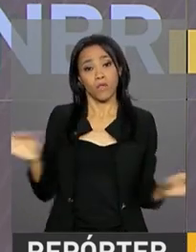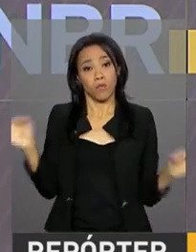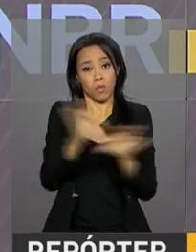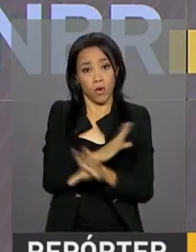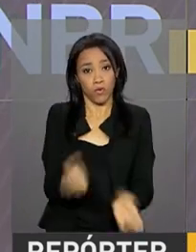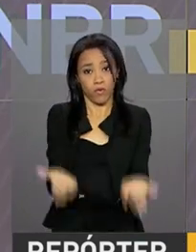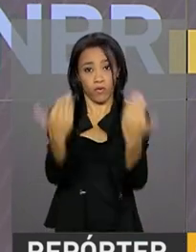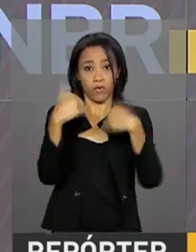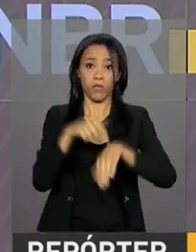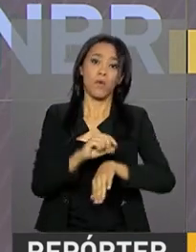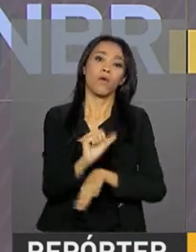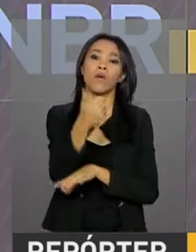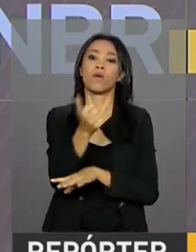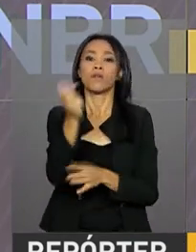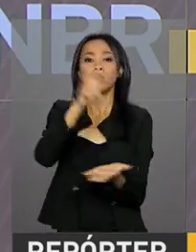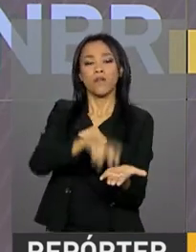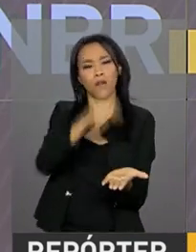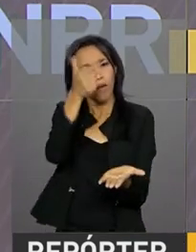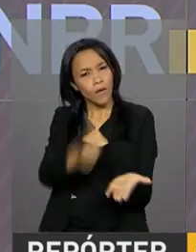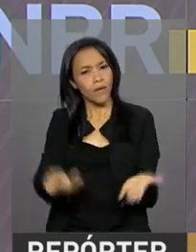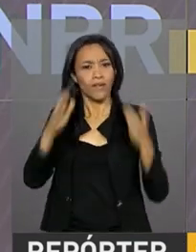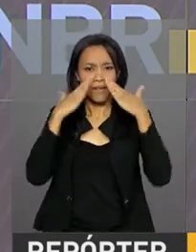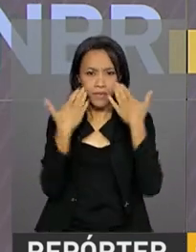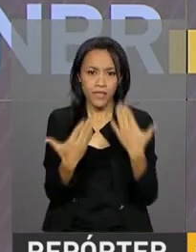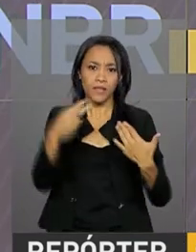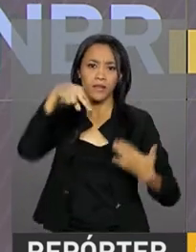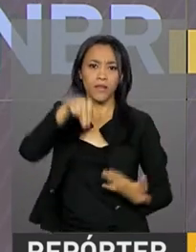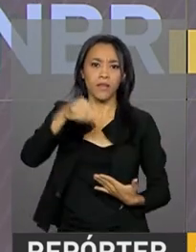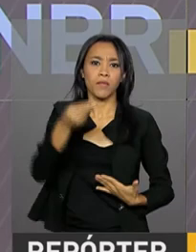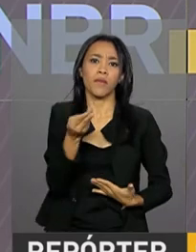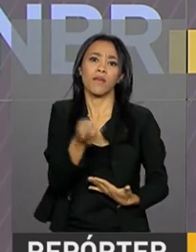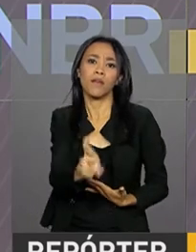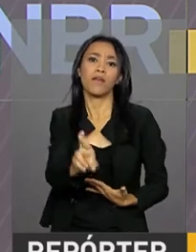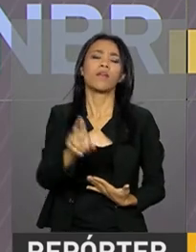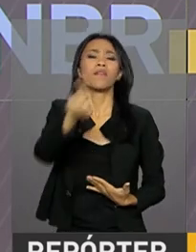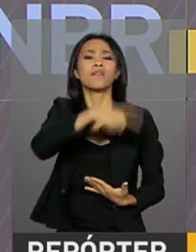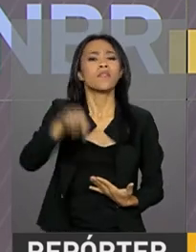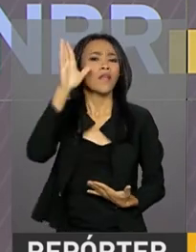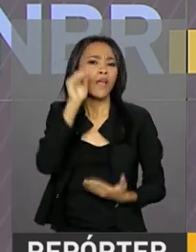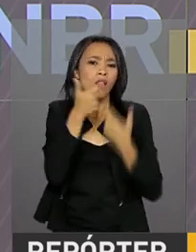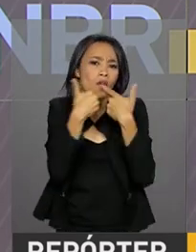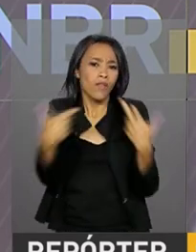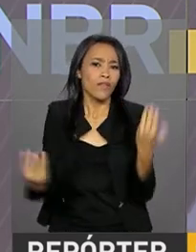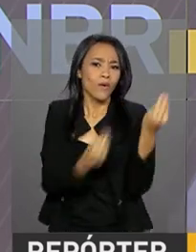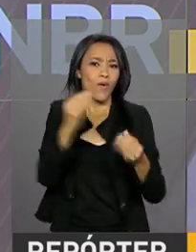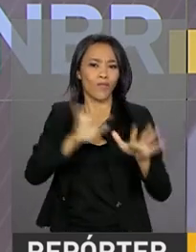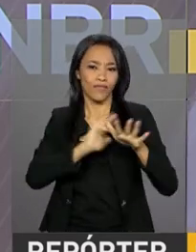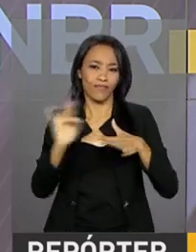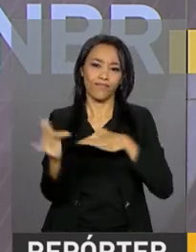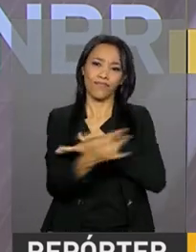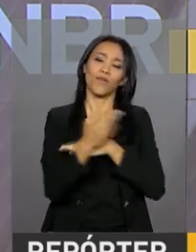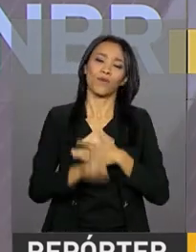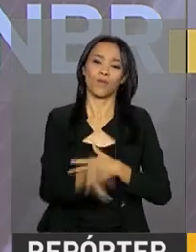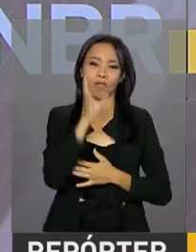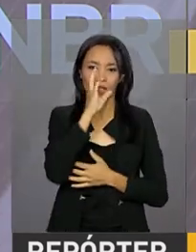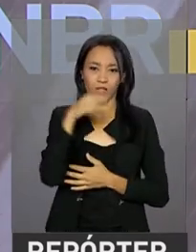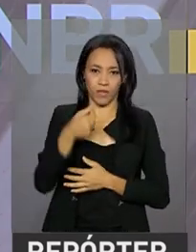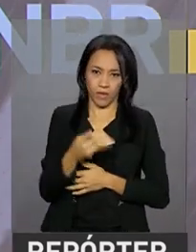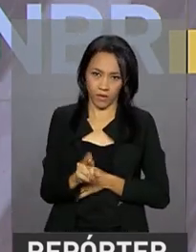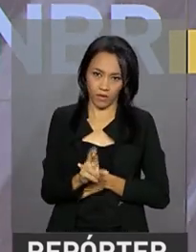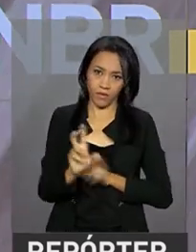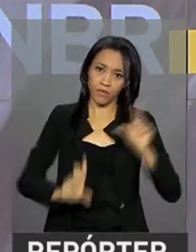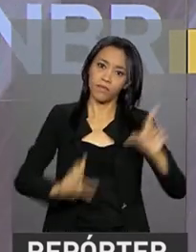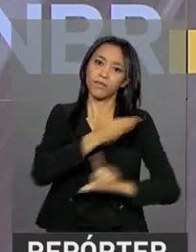voltamos às 11 da manhã, na próxima edição do Repórter NBR. Acompanhe as novidades também em nossas redes sociais. Continue com a gente aqui na